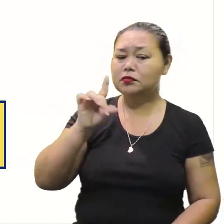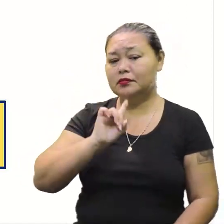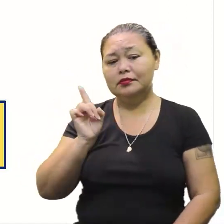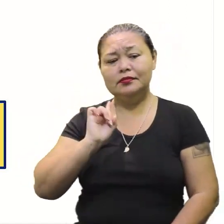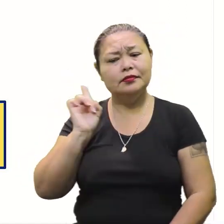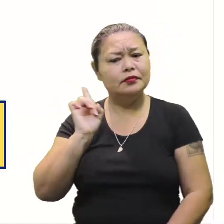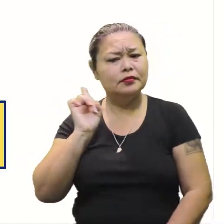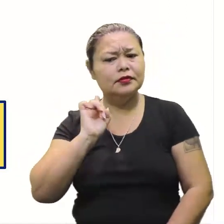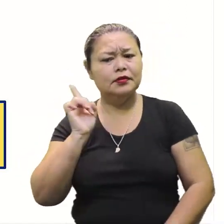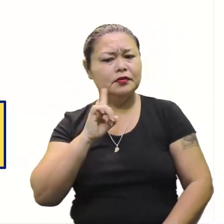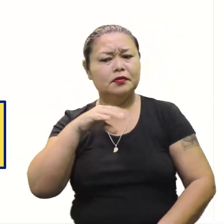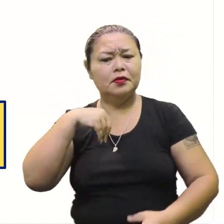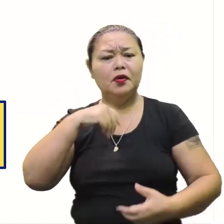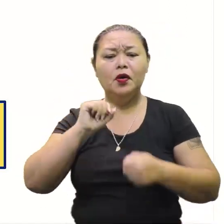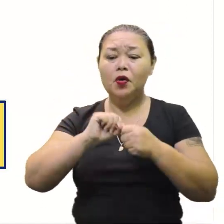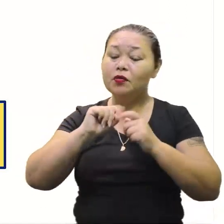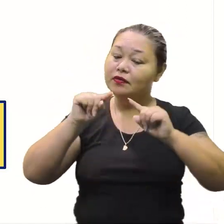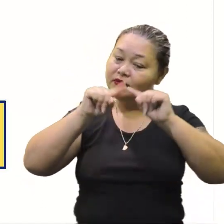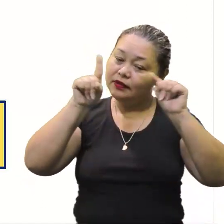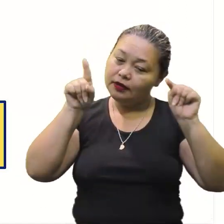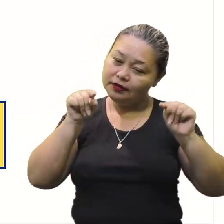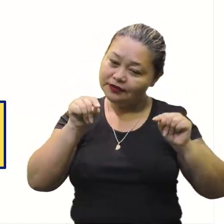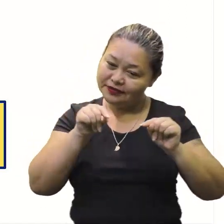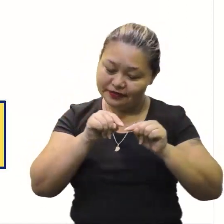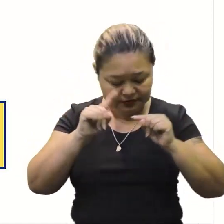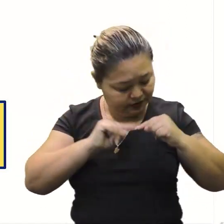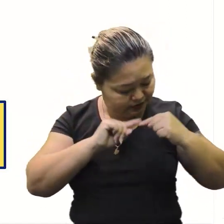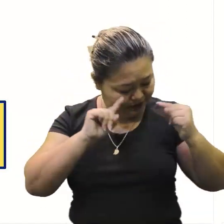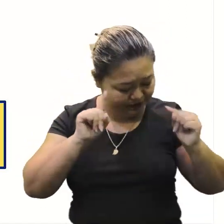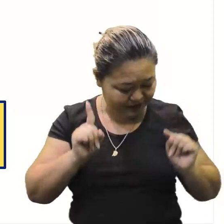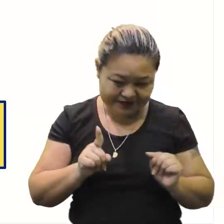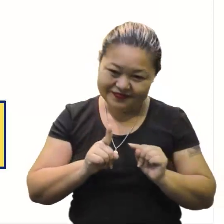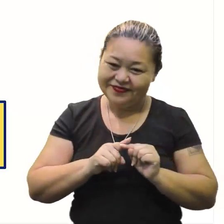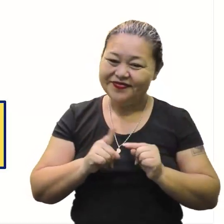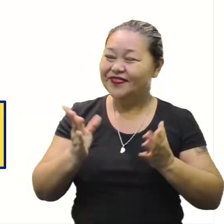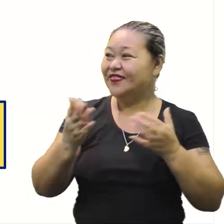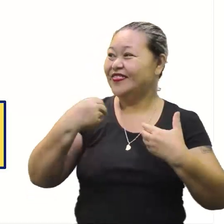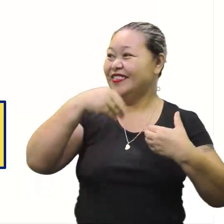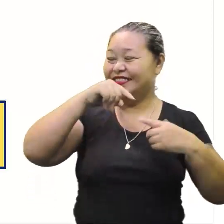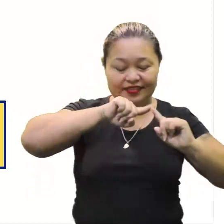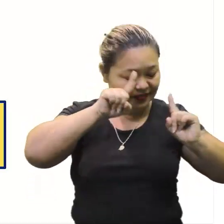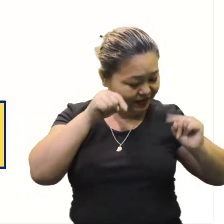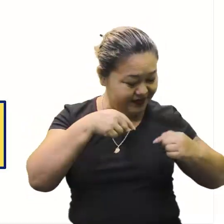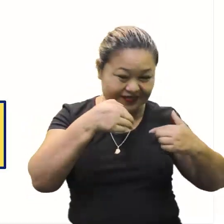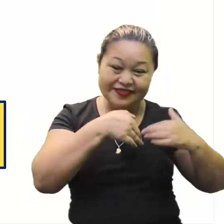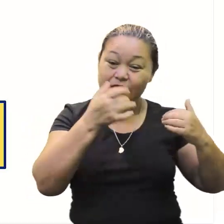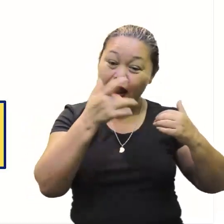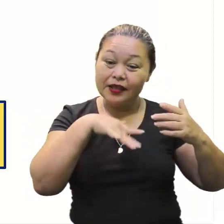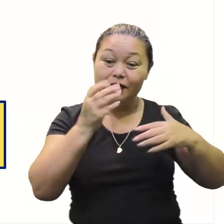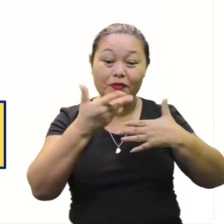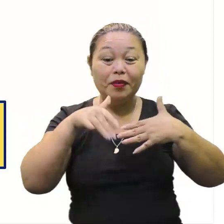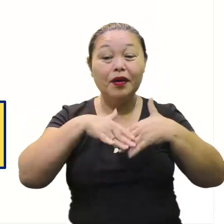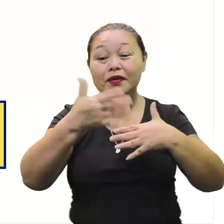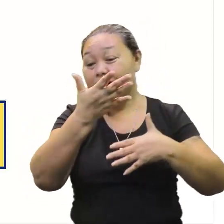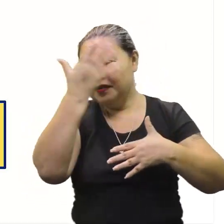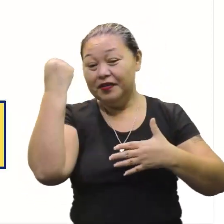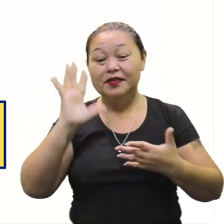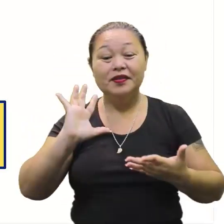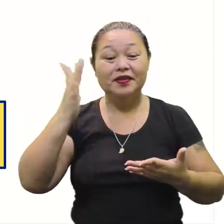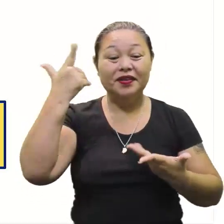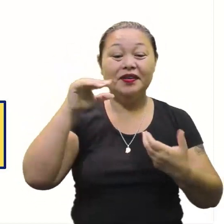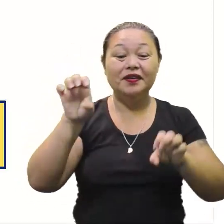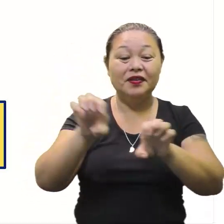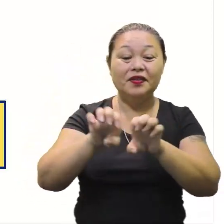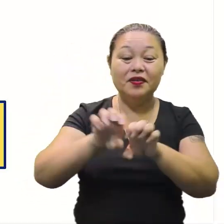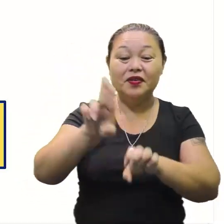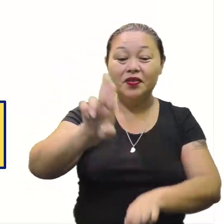arrisco, não. Então, faz um coração, tá dentro do seu coração. Faz um coração e faz Bhaskara. Mas vamos aprender a resolver uma equação